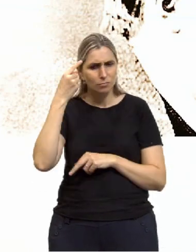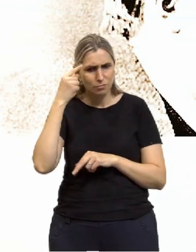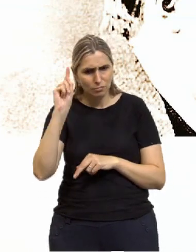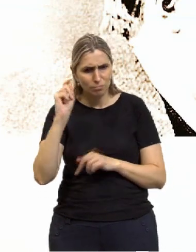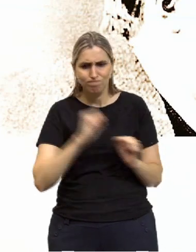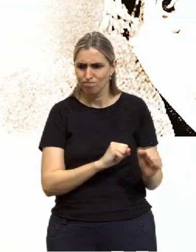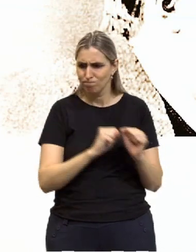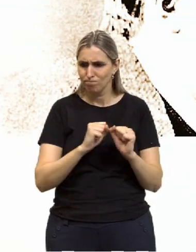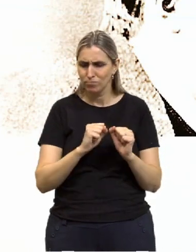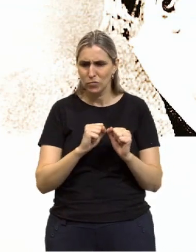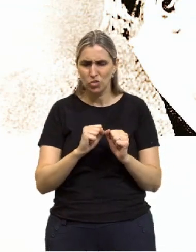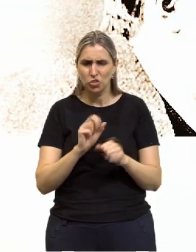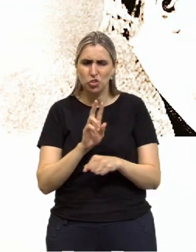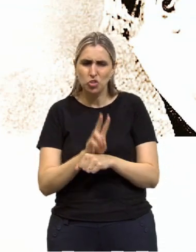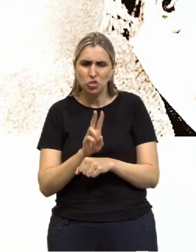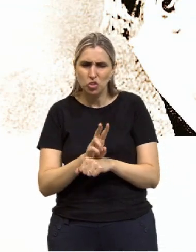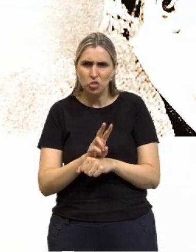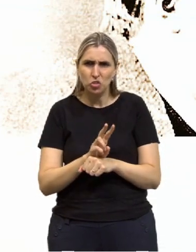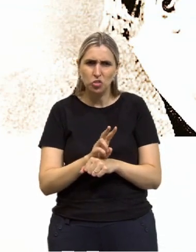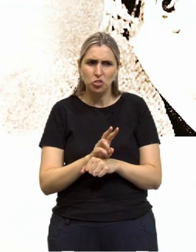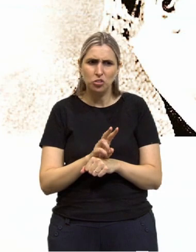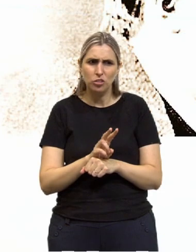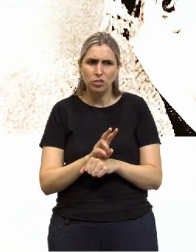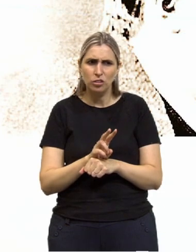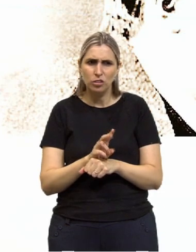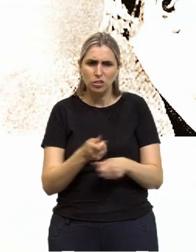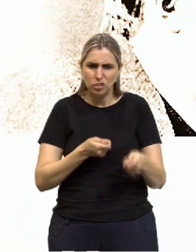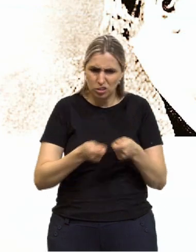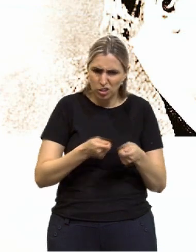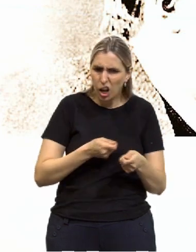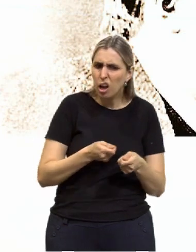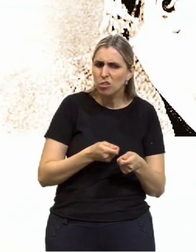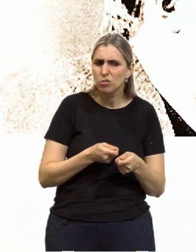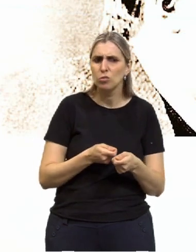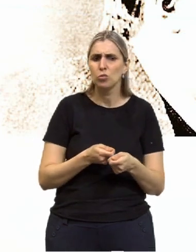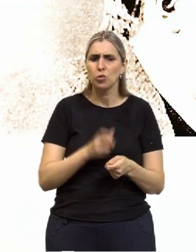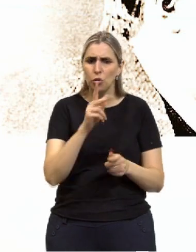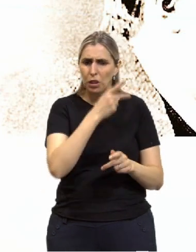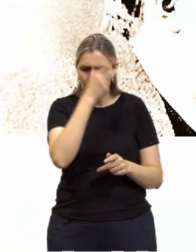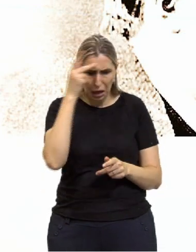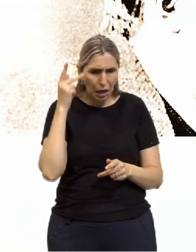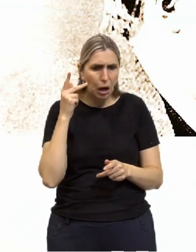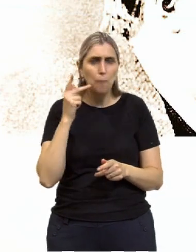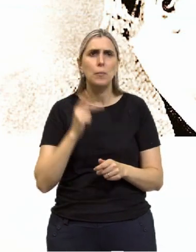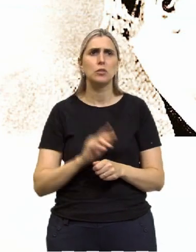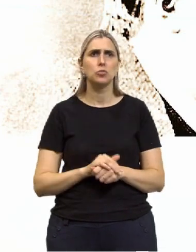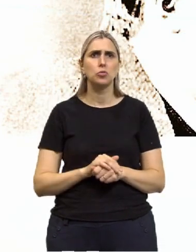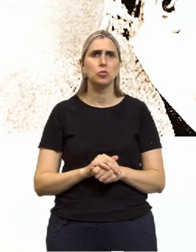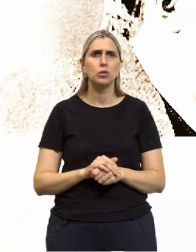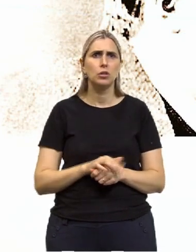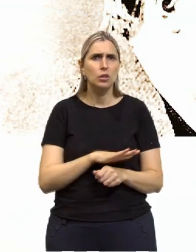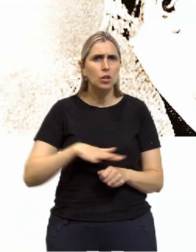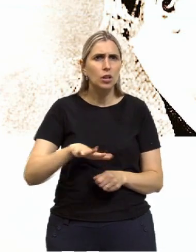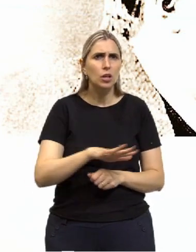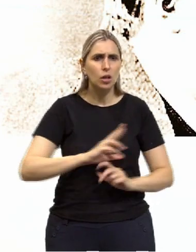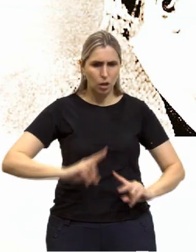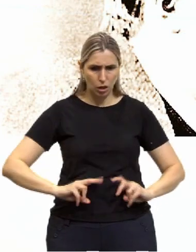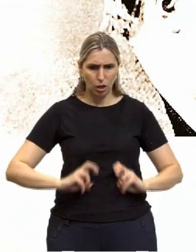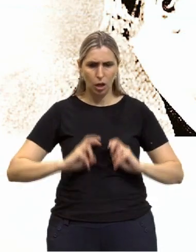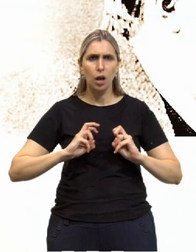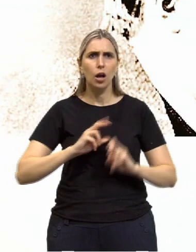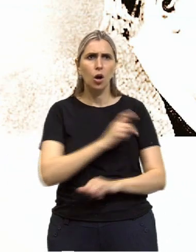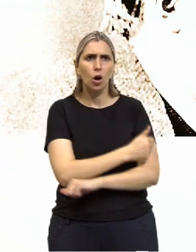cordeiros, de ovelhinhas, de ser domesticado. Na genealogia da moral, ele fala na